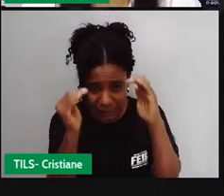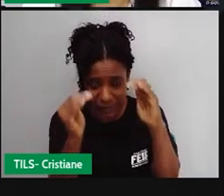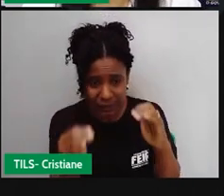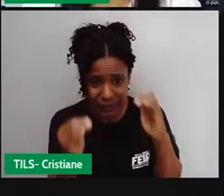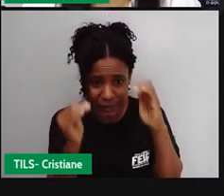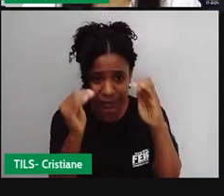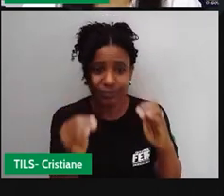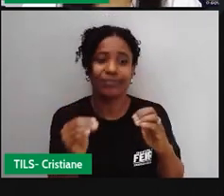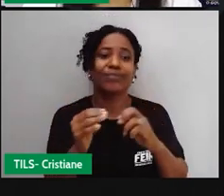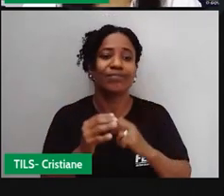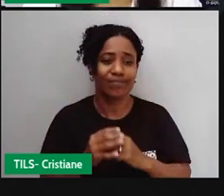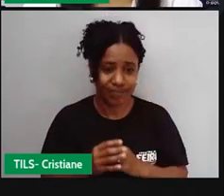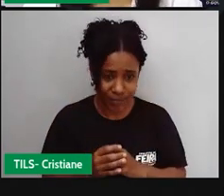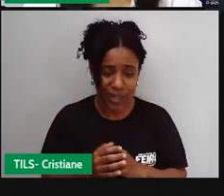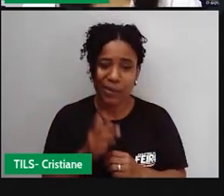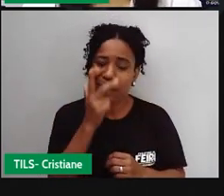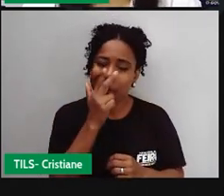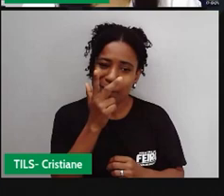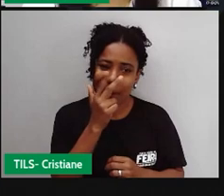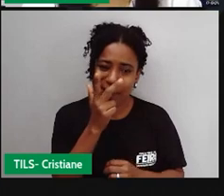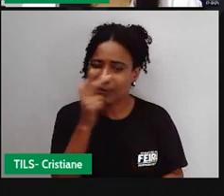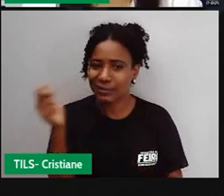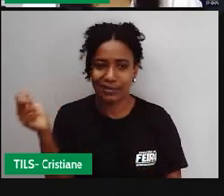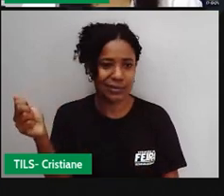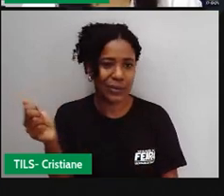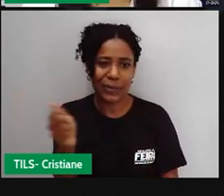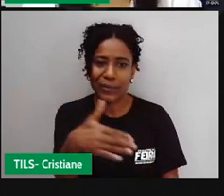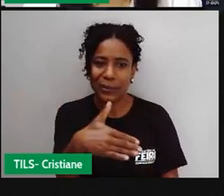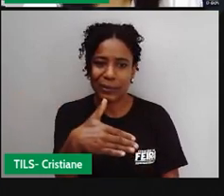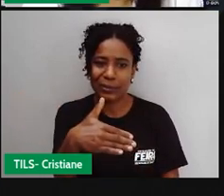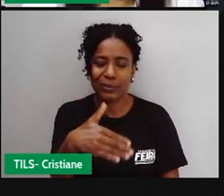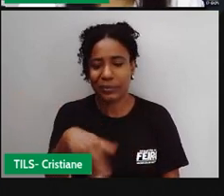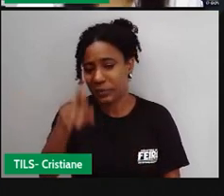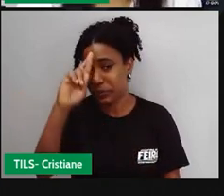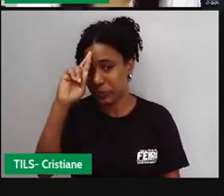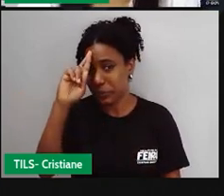e vai fazer uso dele. E quem manda é quem comprou.